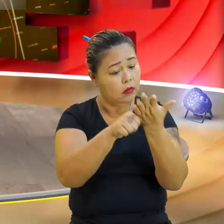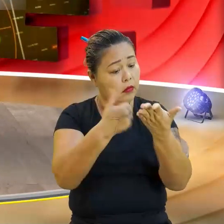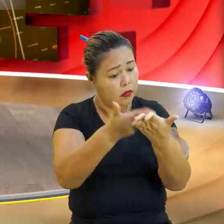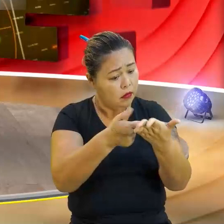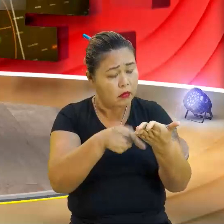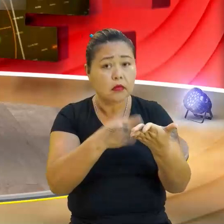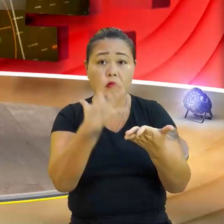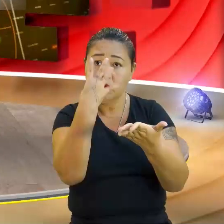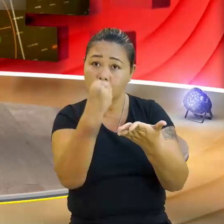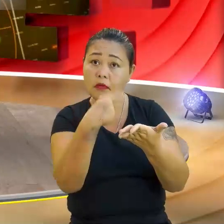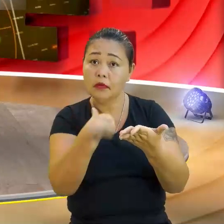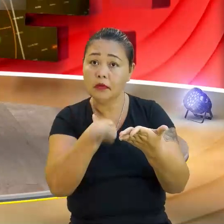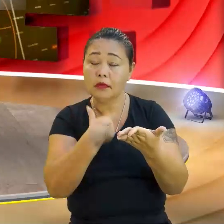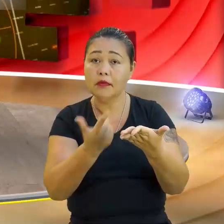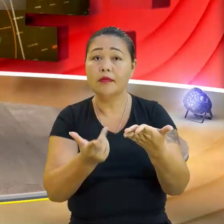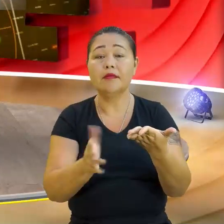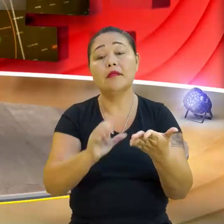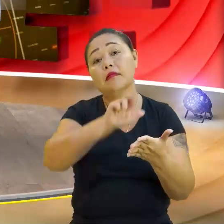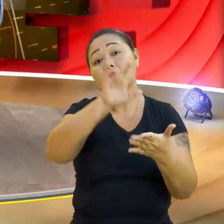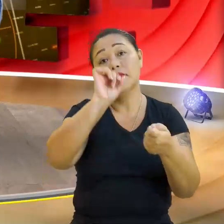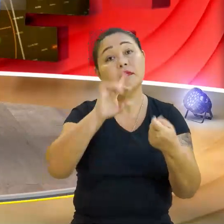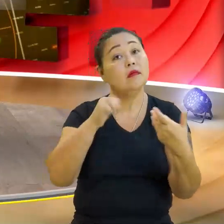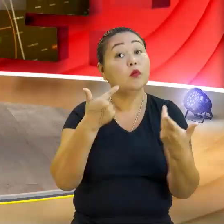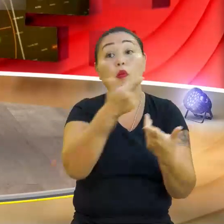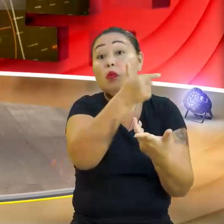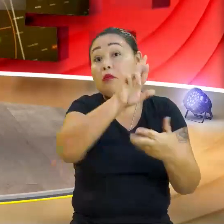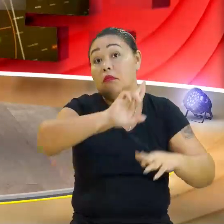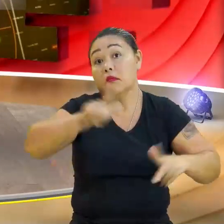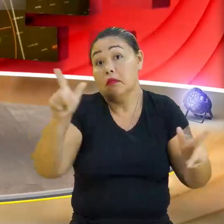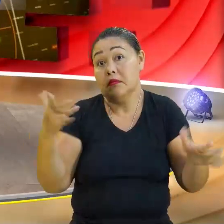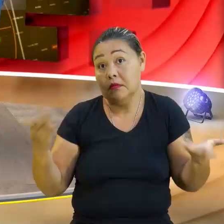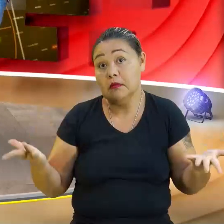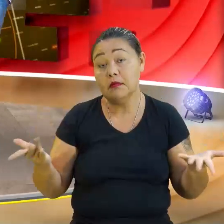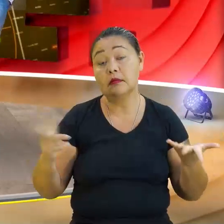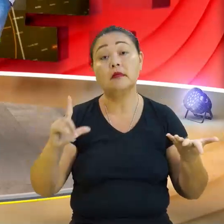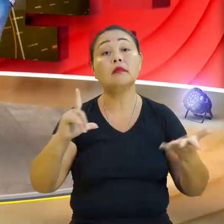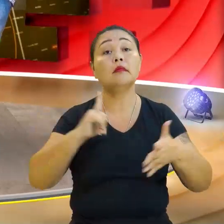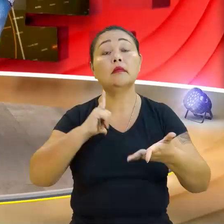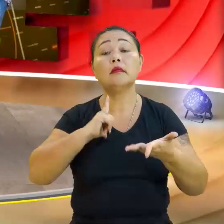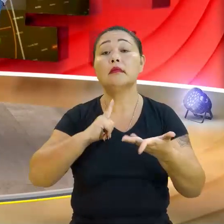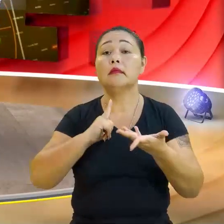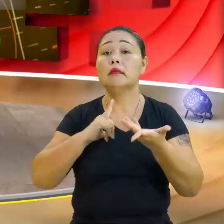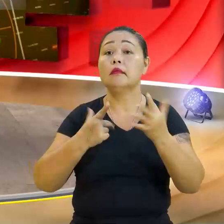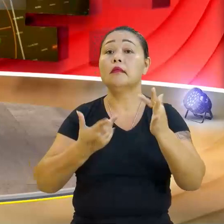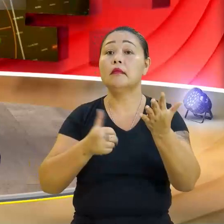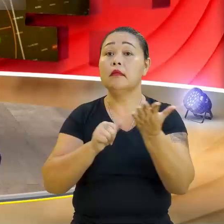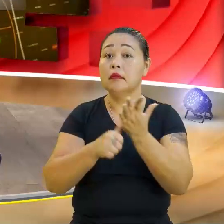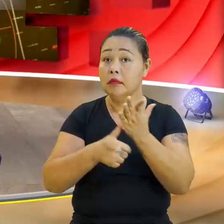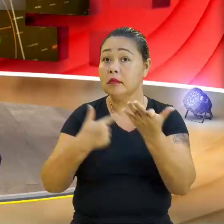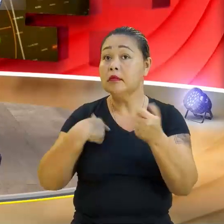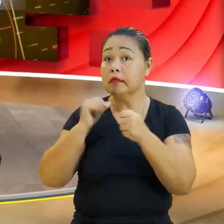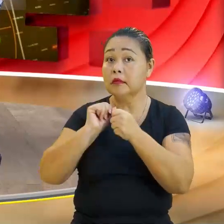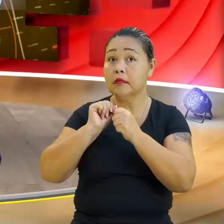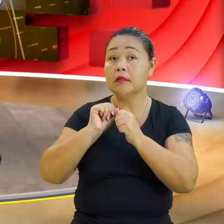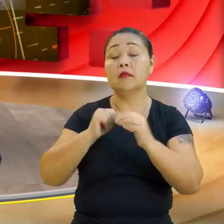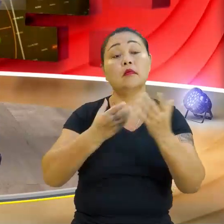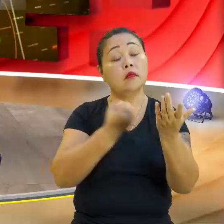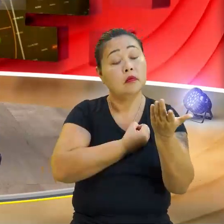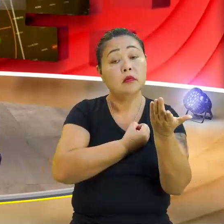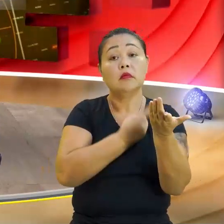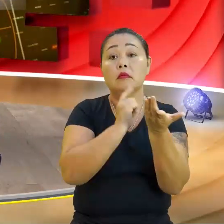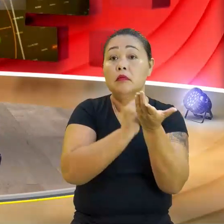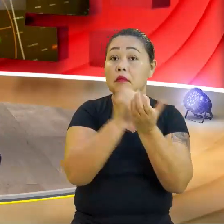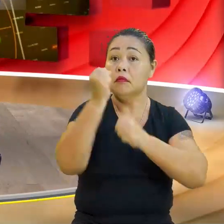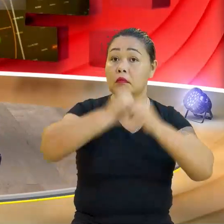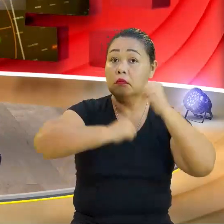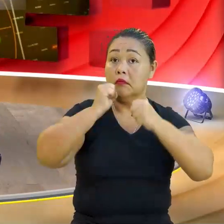você mesmo, né? Ah, é? Claro, né? Não tem como ser diferente. Então, quando a gente fala de identidade, é isso mesmo. O valor que entra na máquina